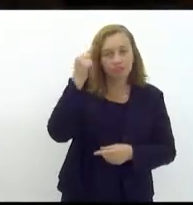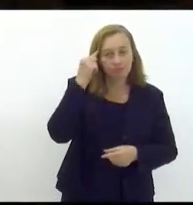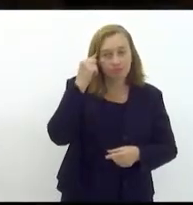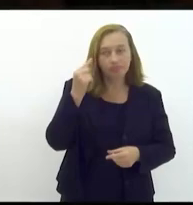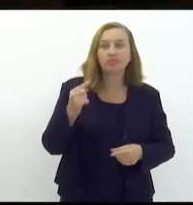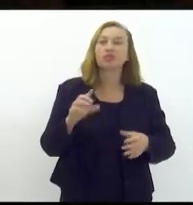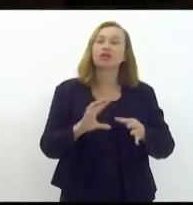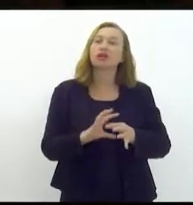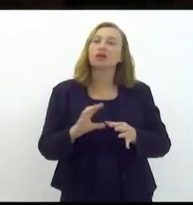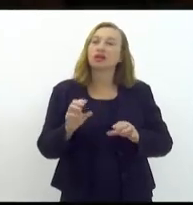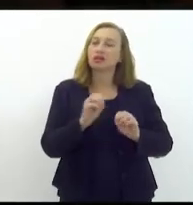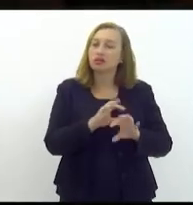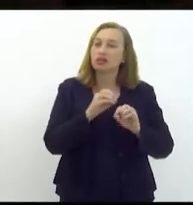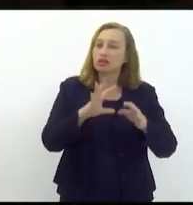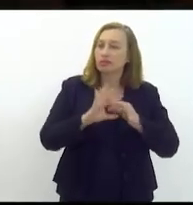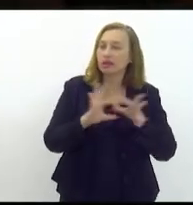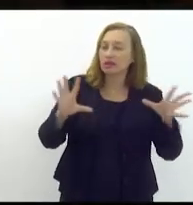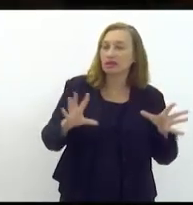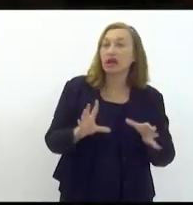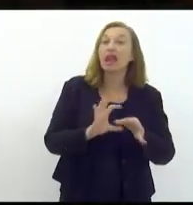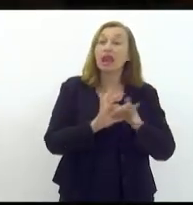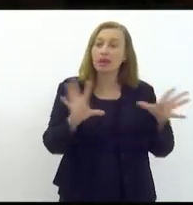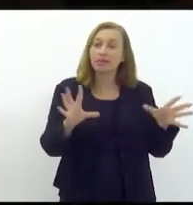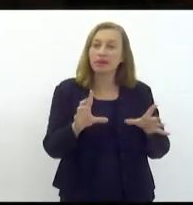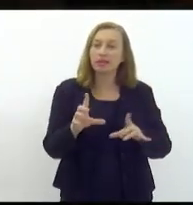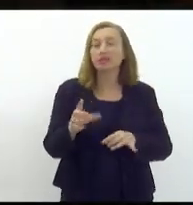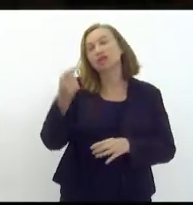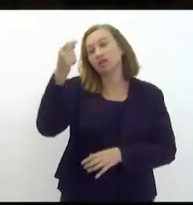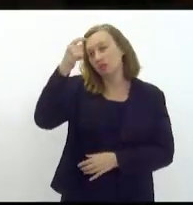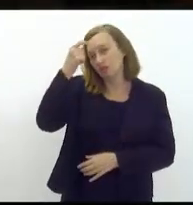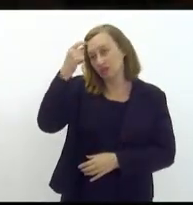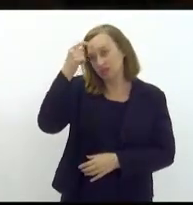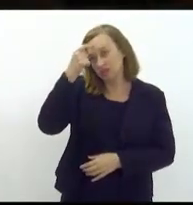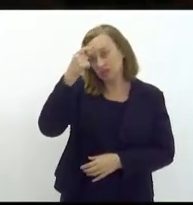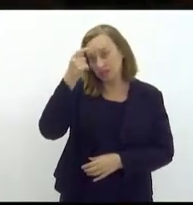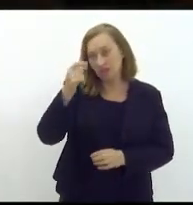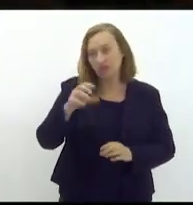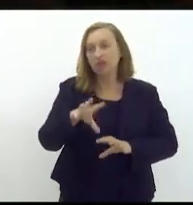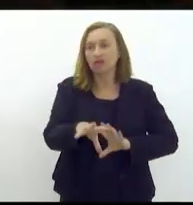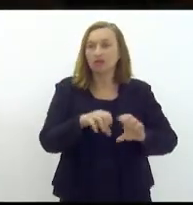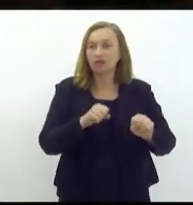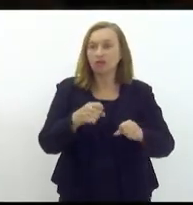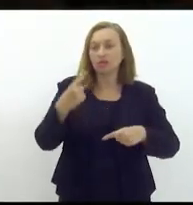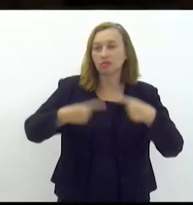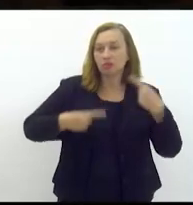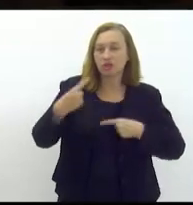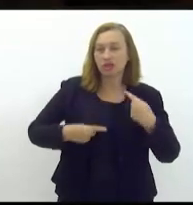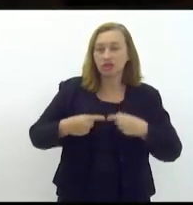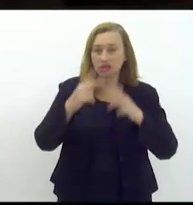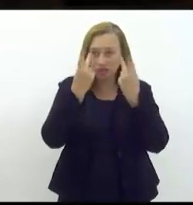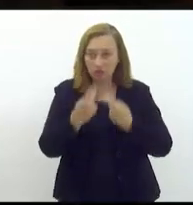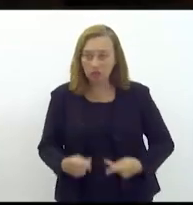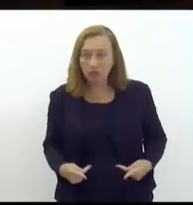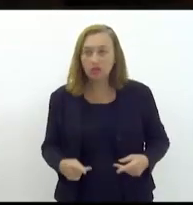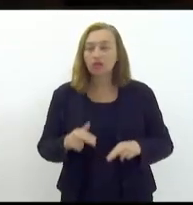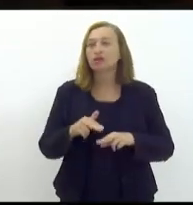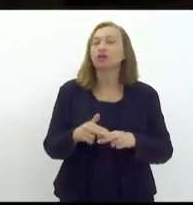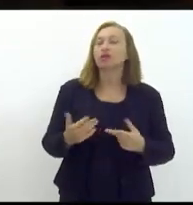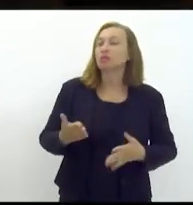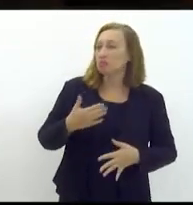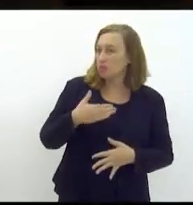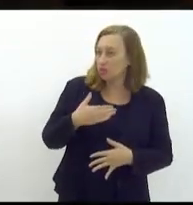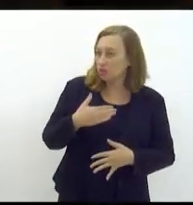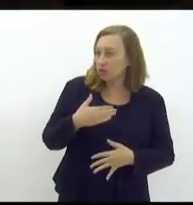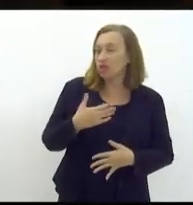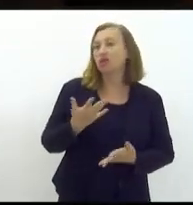para a liberdade inclusive liberdade das consciências e da formação política de sujeitos então isso passou por mim